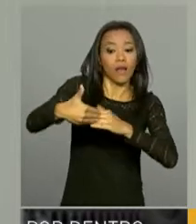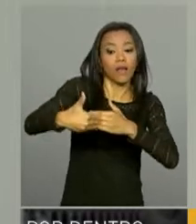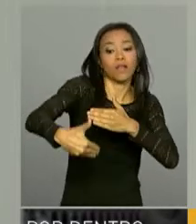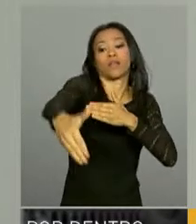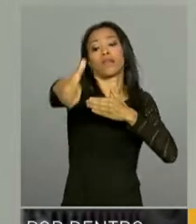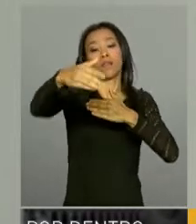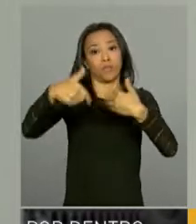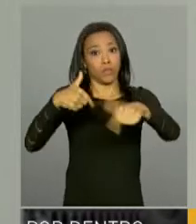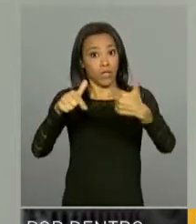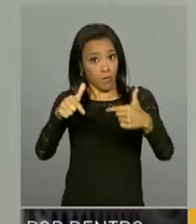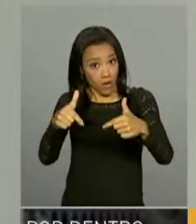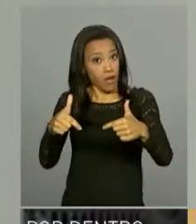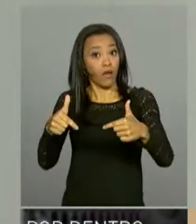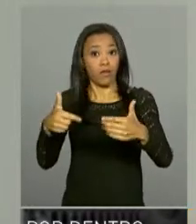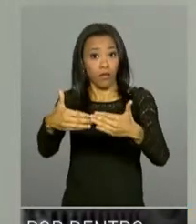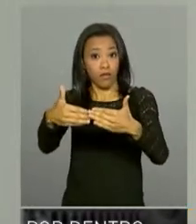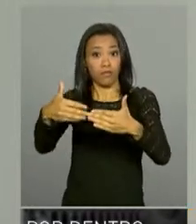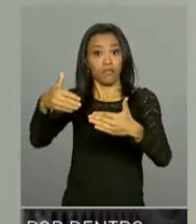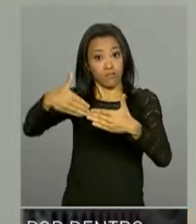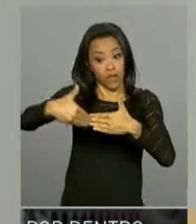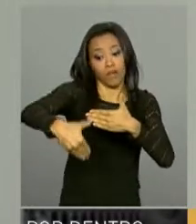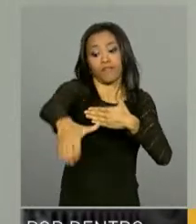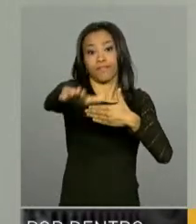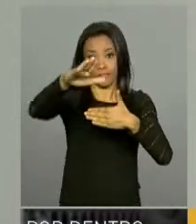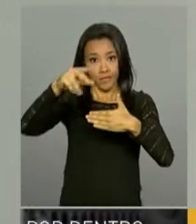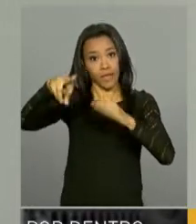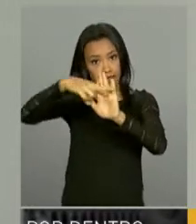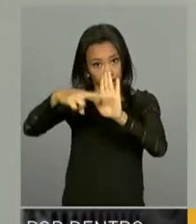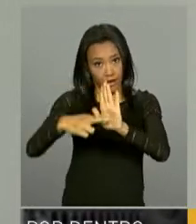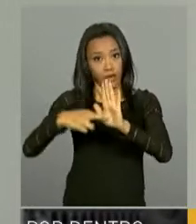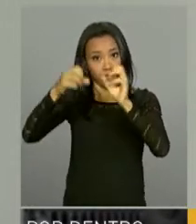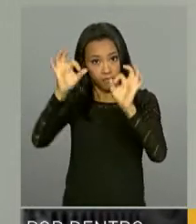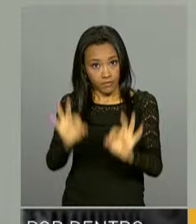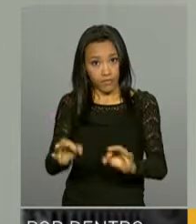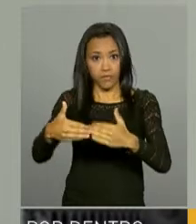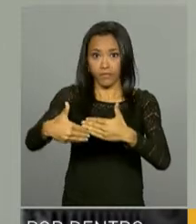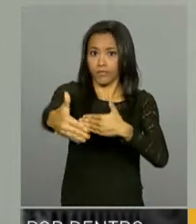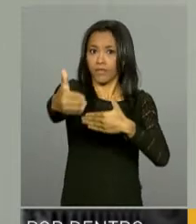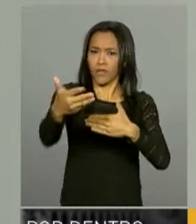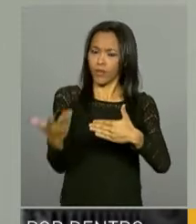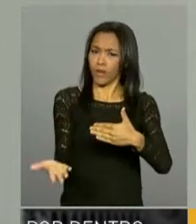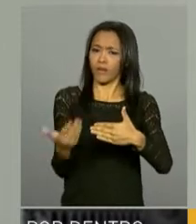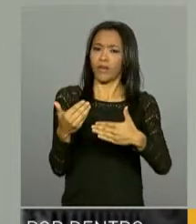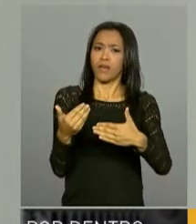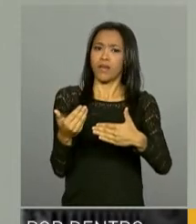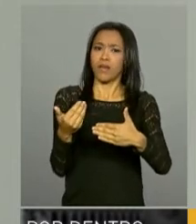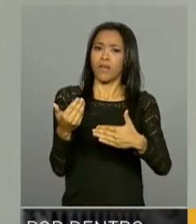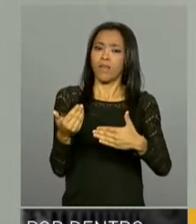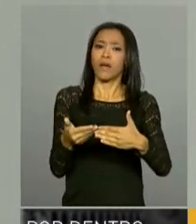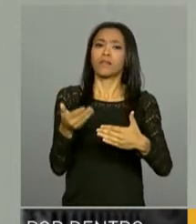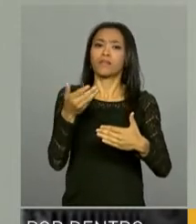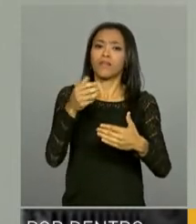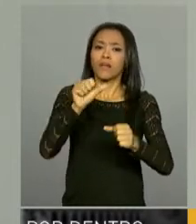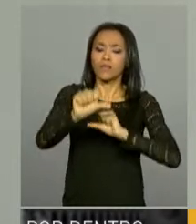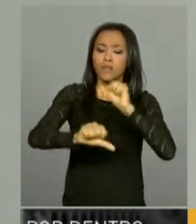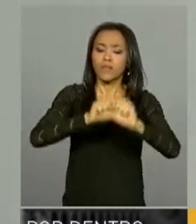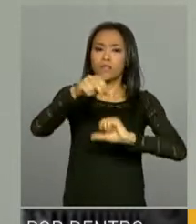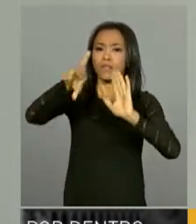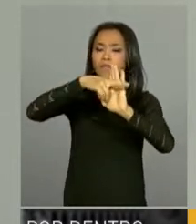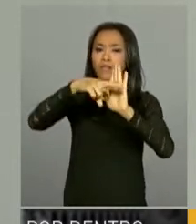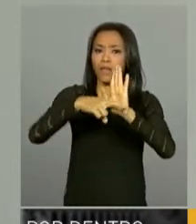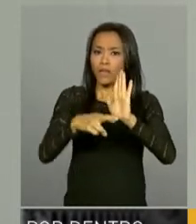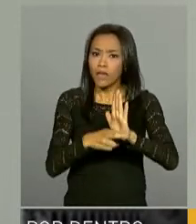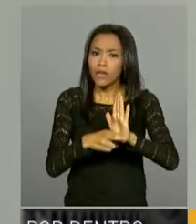daqui para frente, um limite possível, teoricamente falando, a gente está dizendo que os impactos iniciais da reforma no que diz